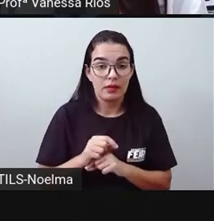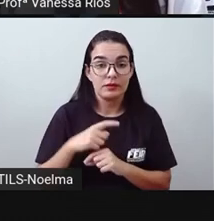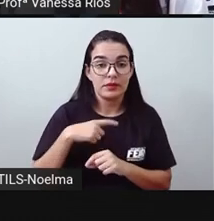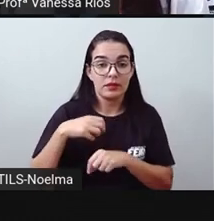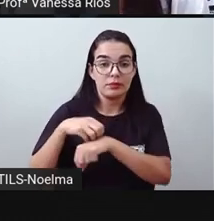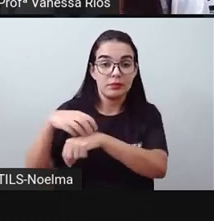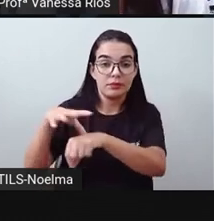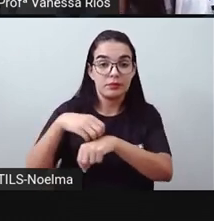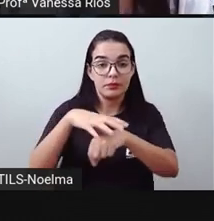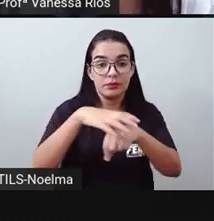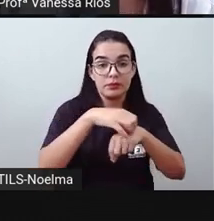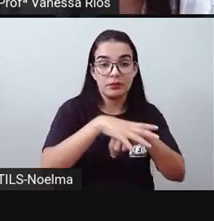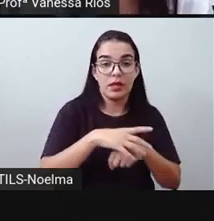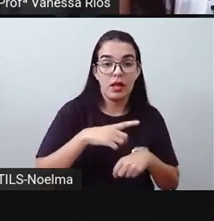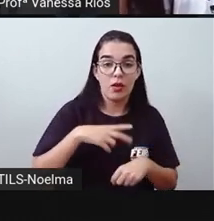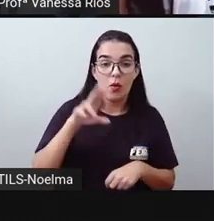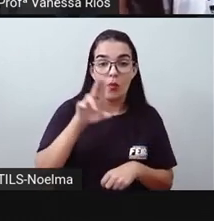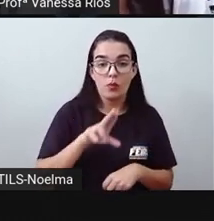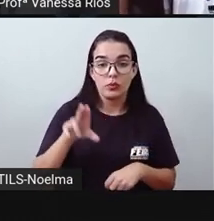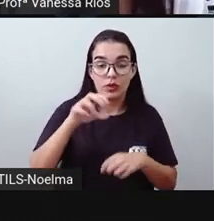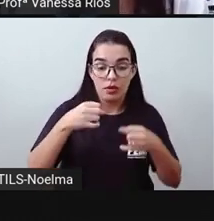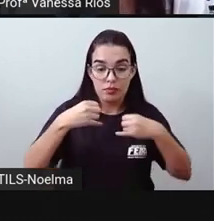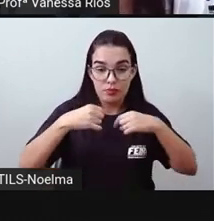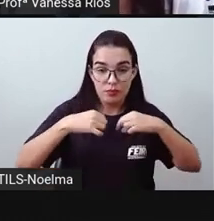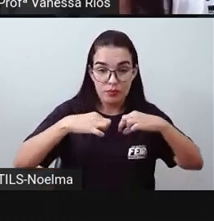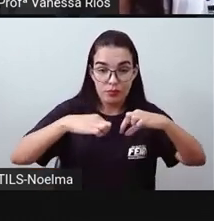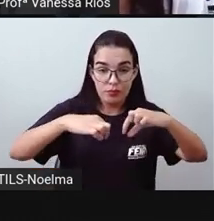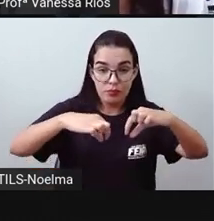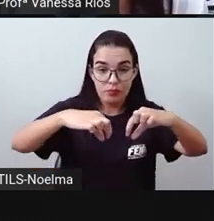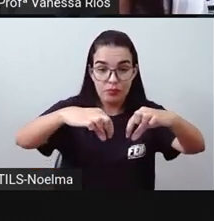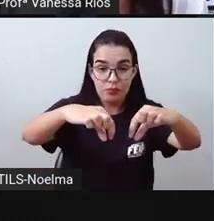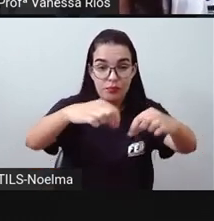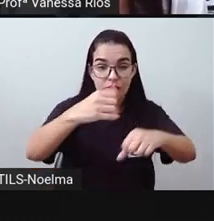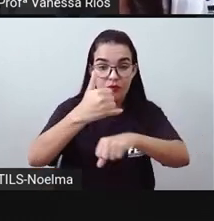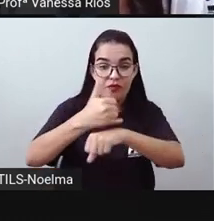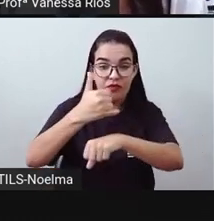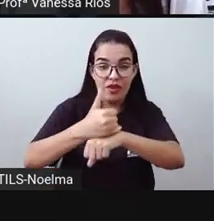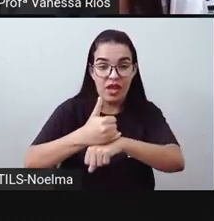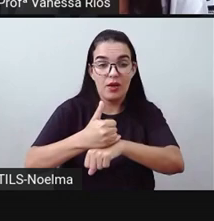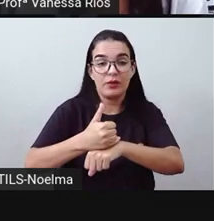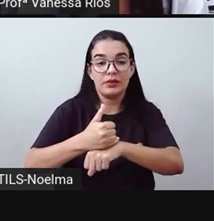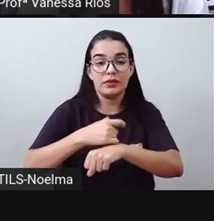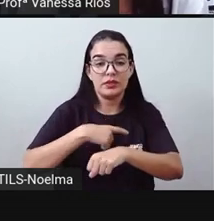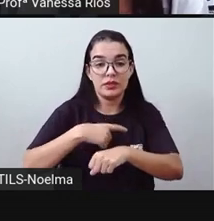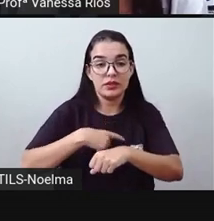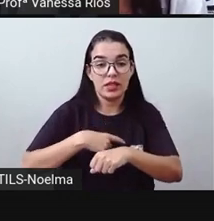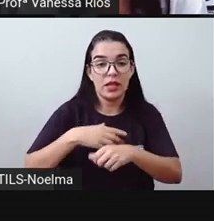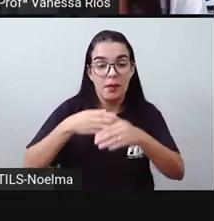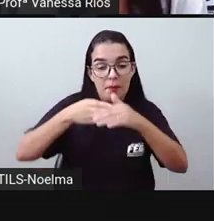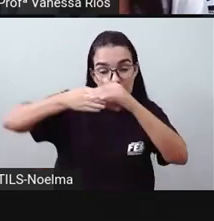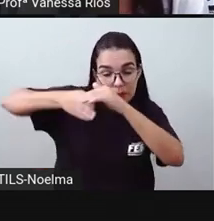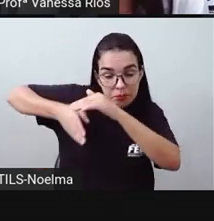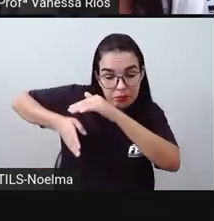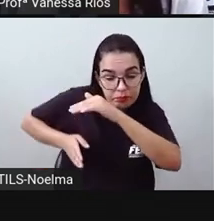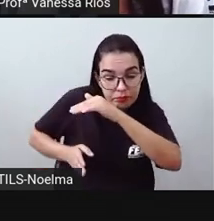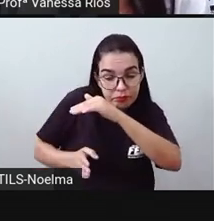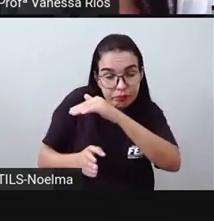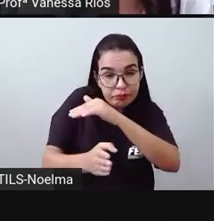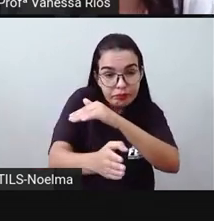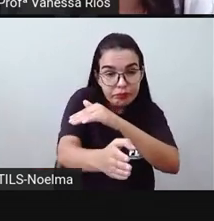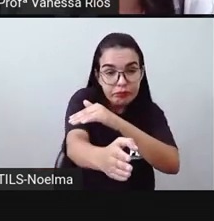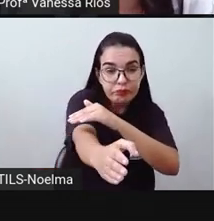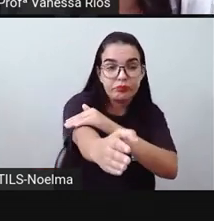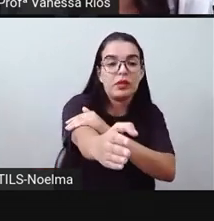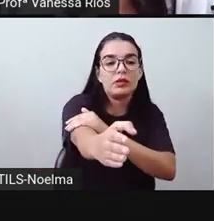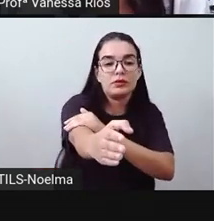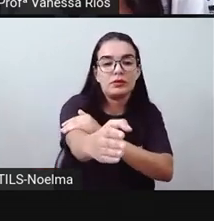de transporte também utilizam linha ferroviária, mas a gente viu que os transportes metroviários, eles passam por baixo, né? Da terra e